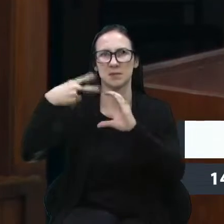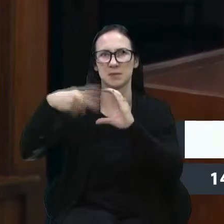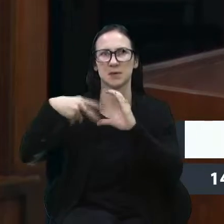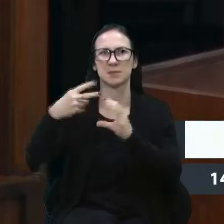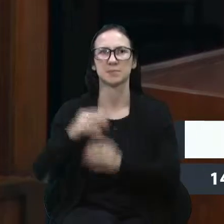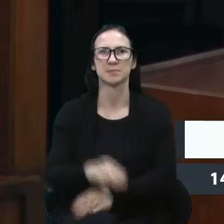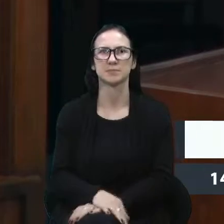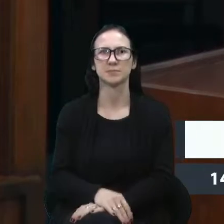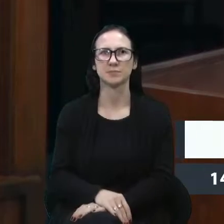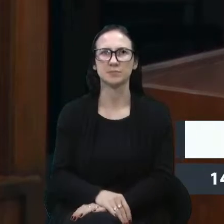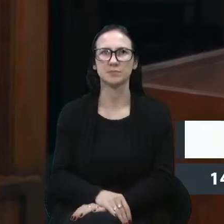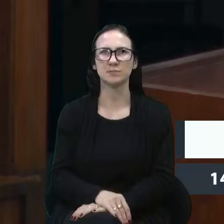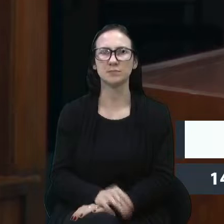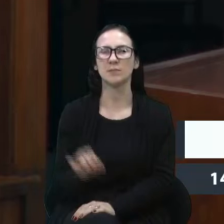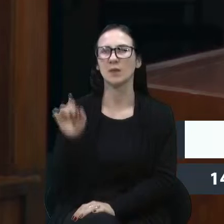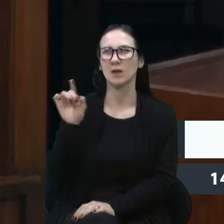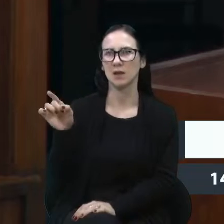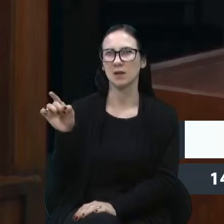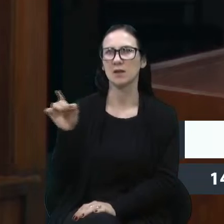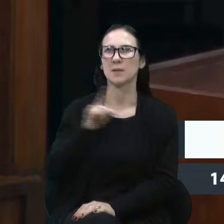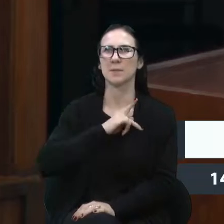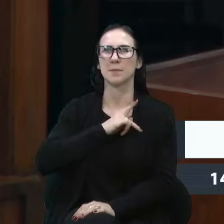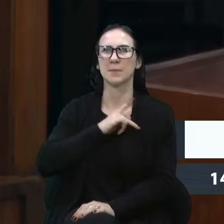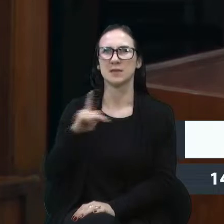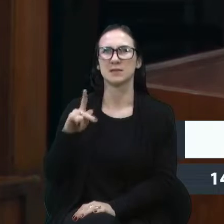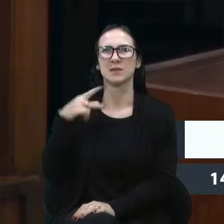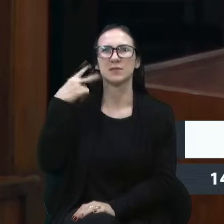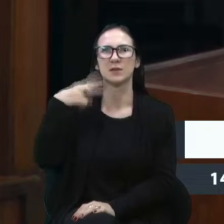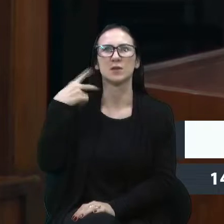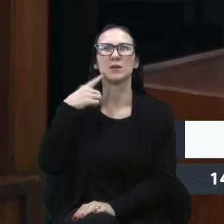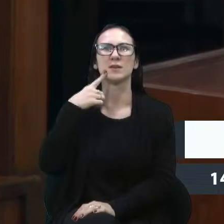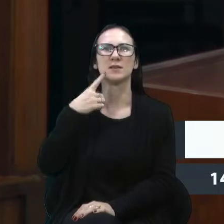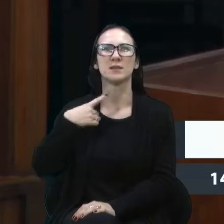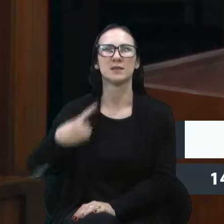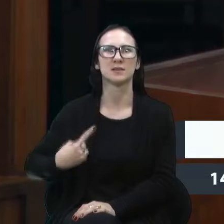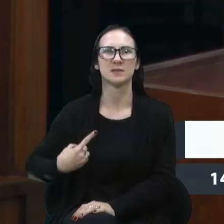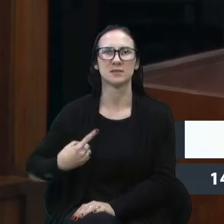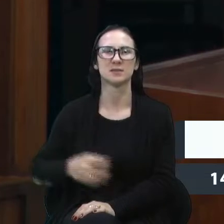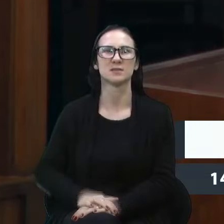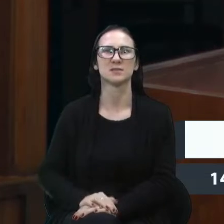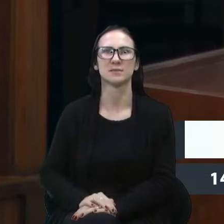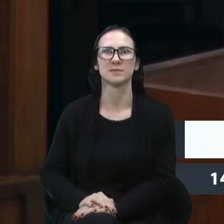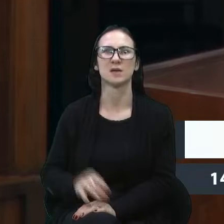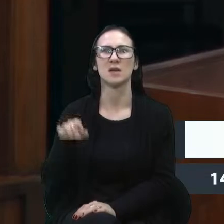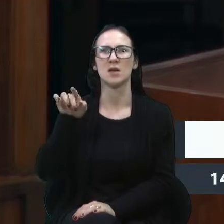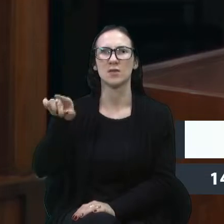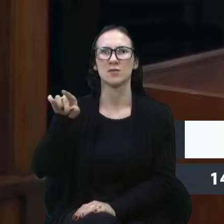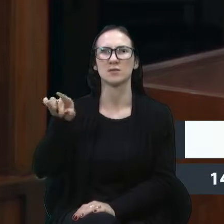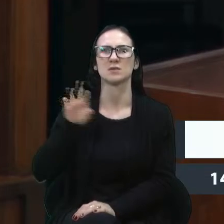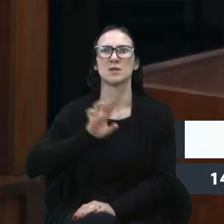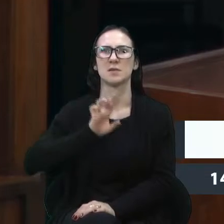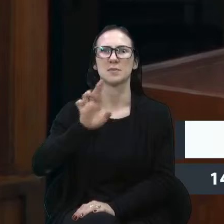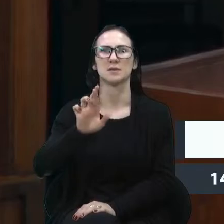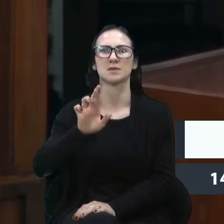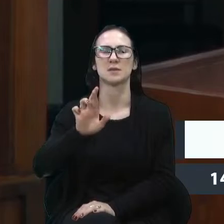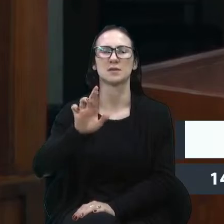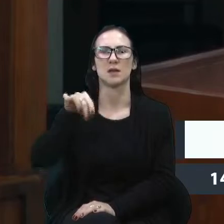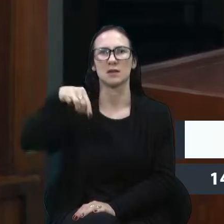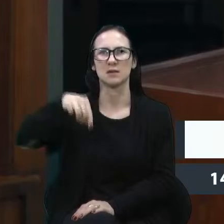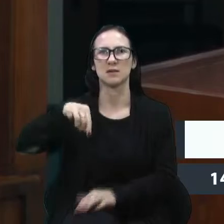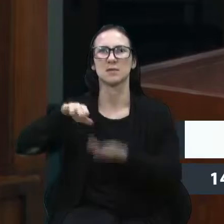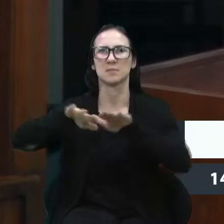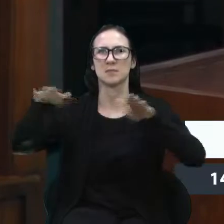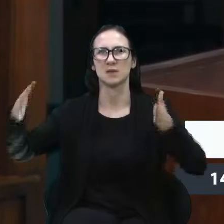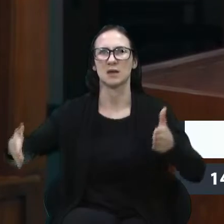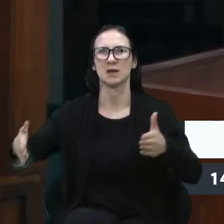seu exemplo, presidenta e vereadora Denise, que é a nossa decana aqui da bancada e que em vários momentos